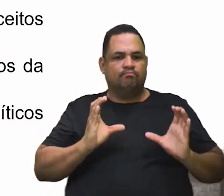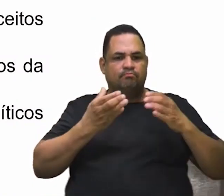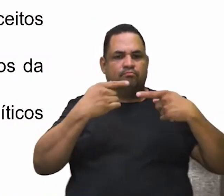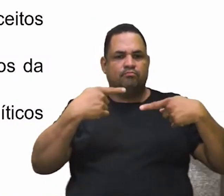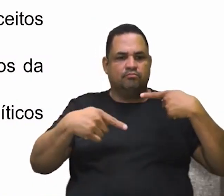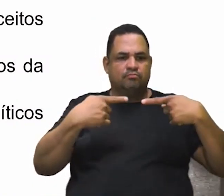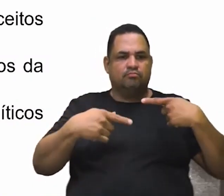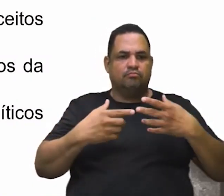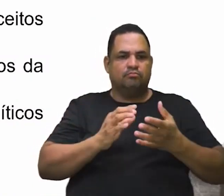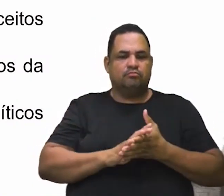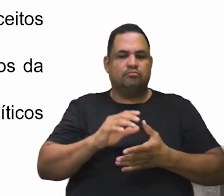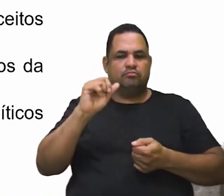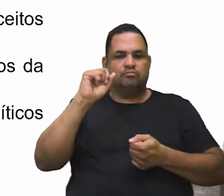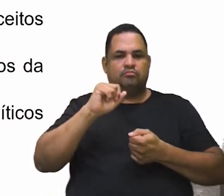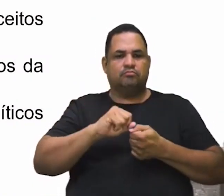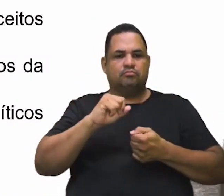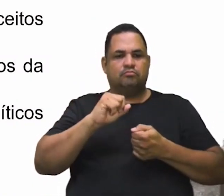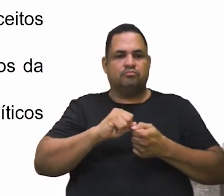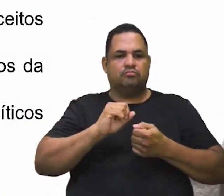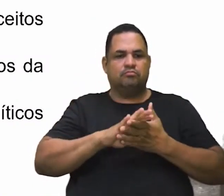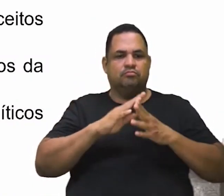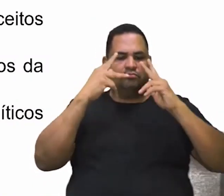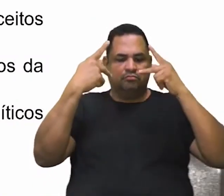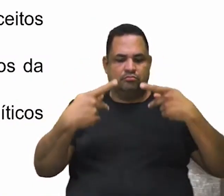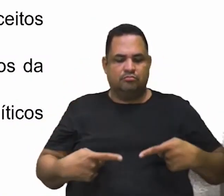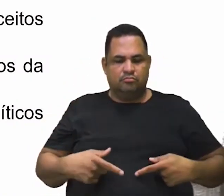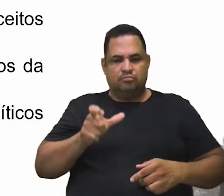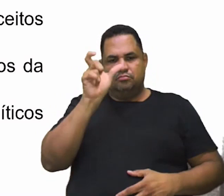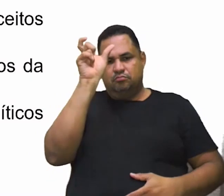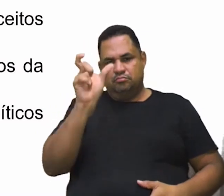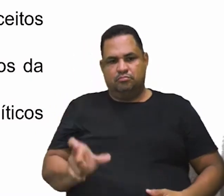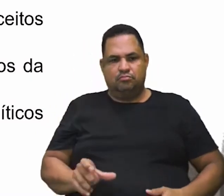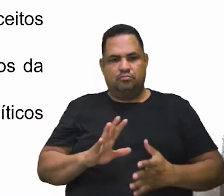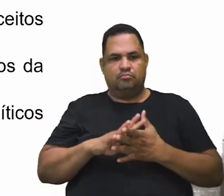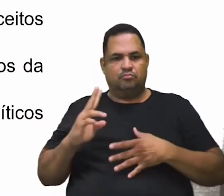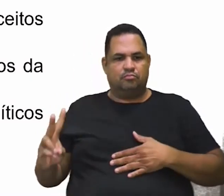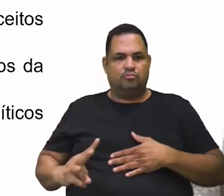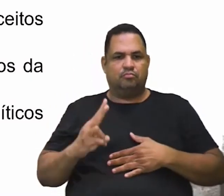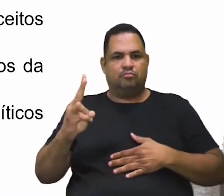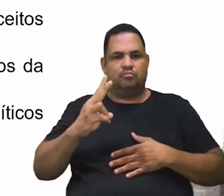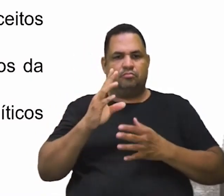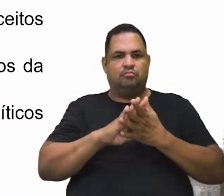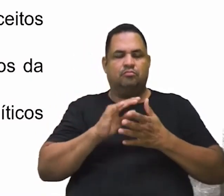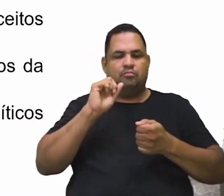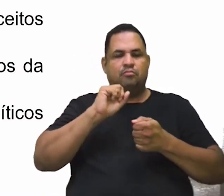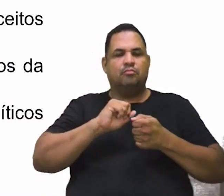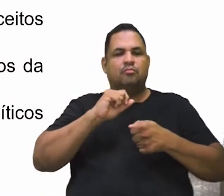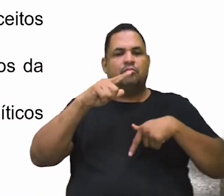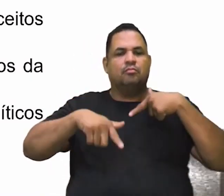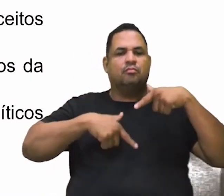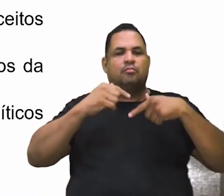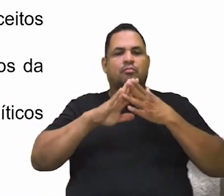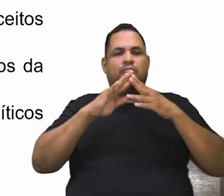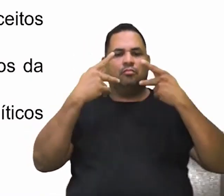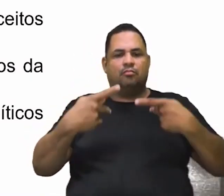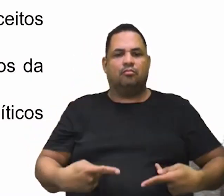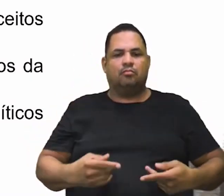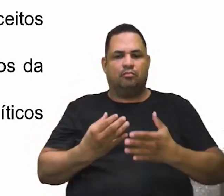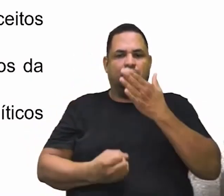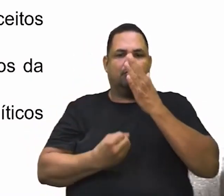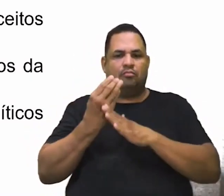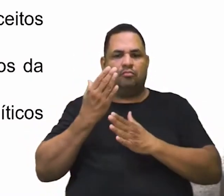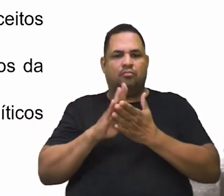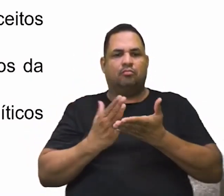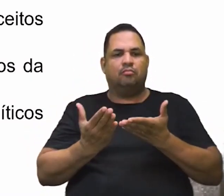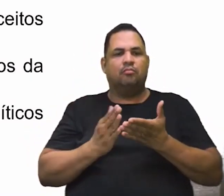político das ações humanas individuais. Ou C. O valor da ação humana derivada de preceitos